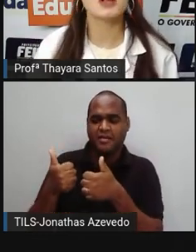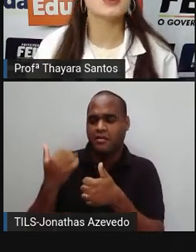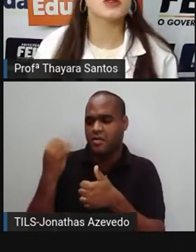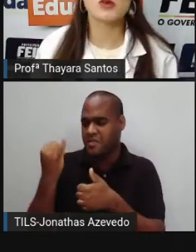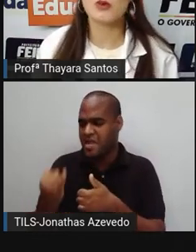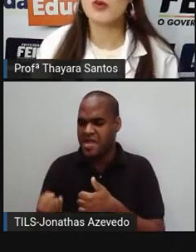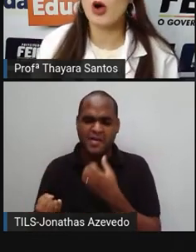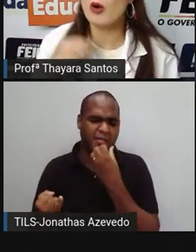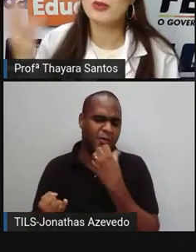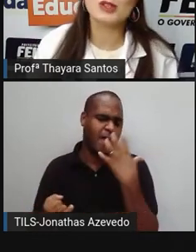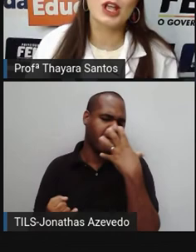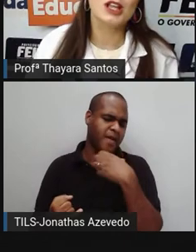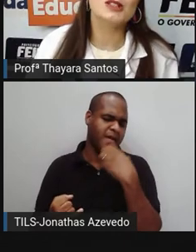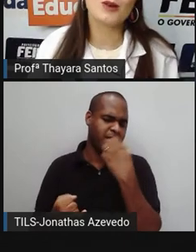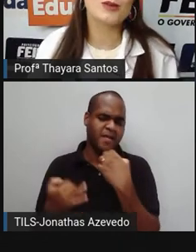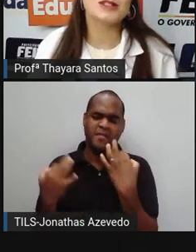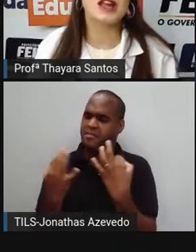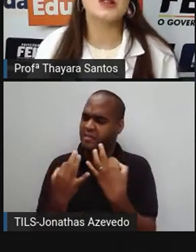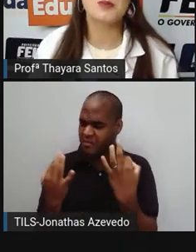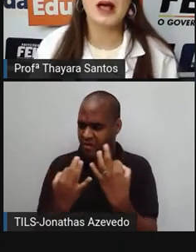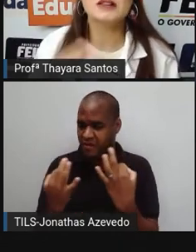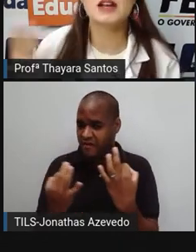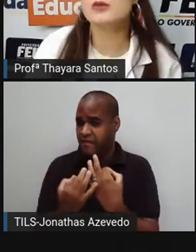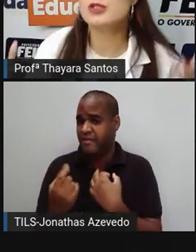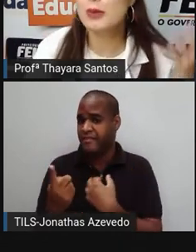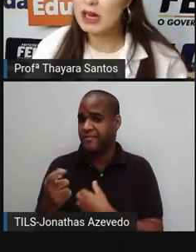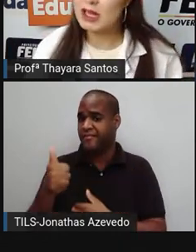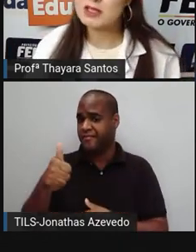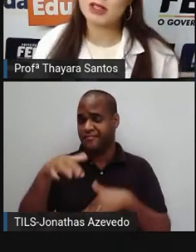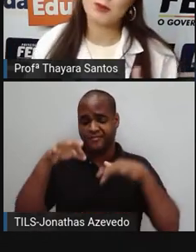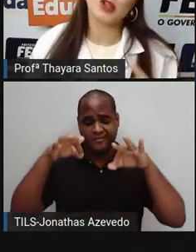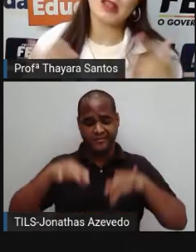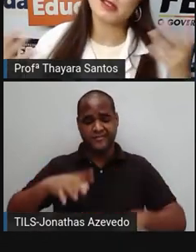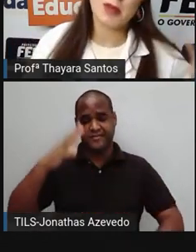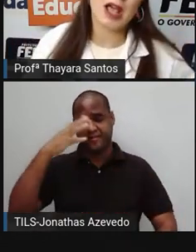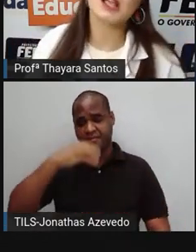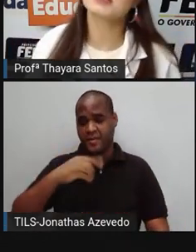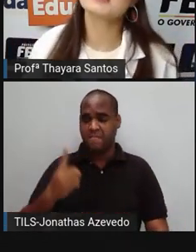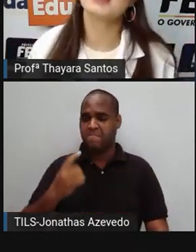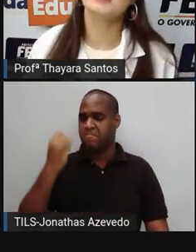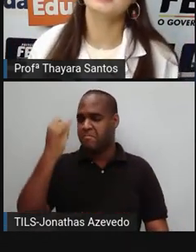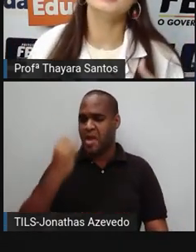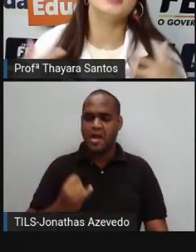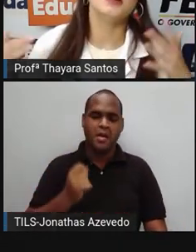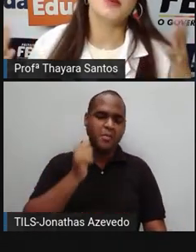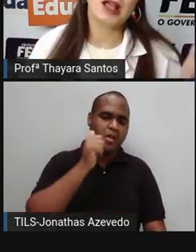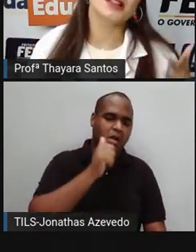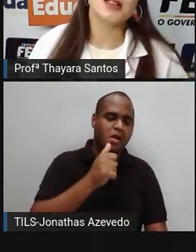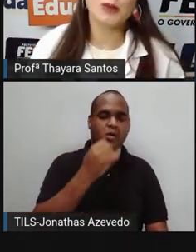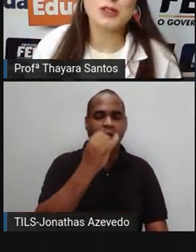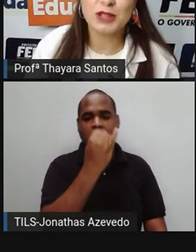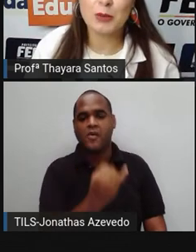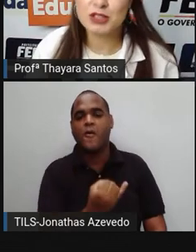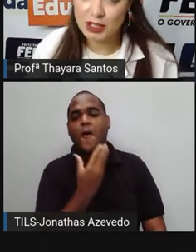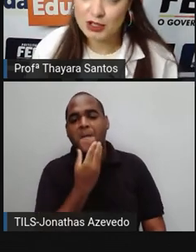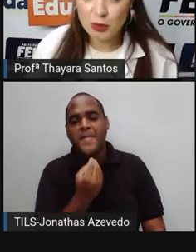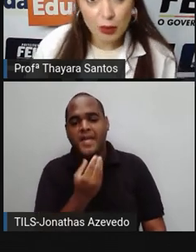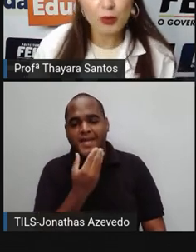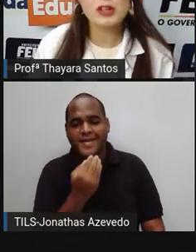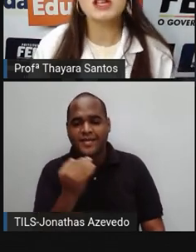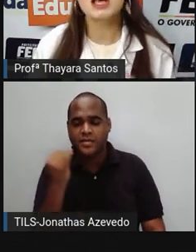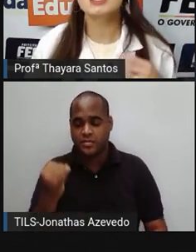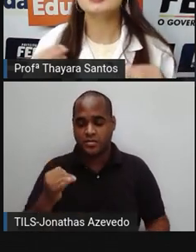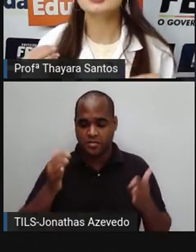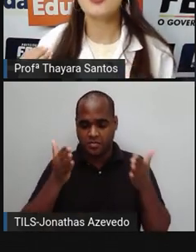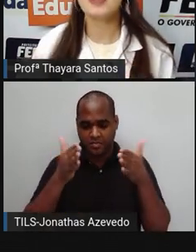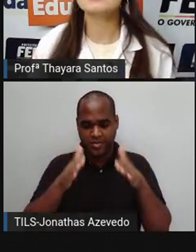sociais pessoas com corpos que são consideradas padrão de beleza, mulheres magras, magras e ao mesmo tempo cheias de